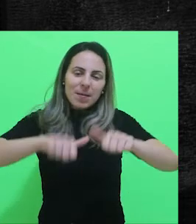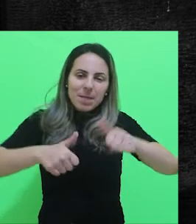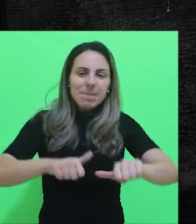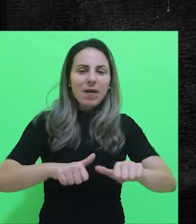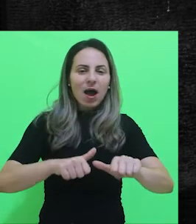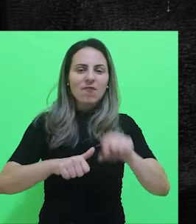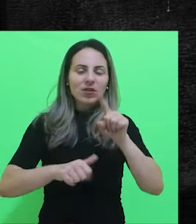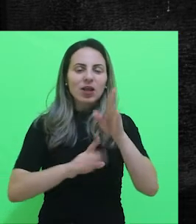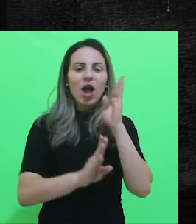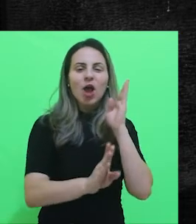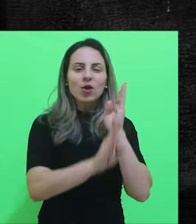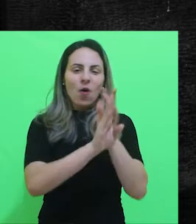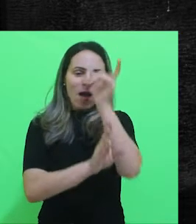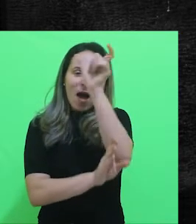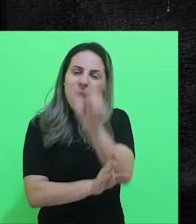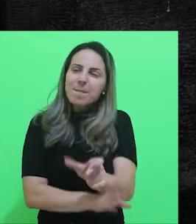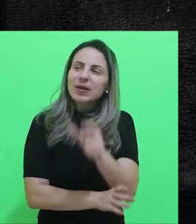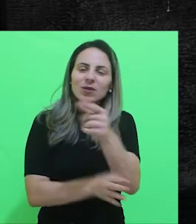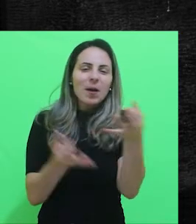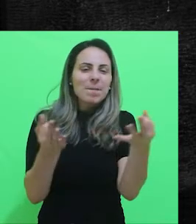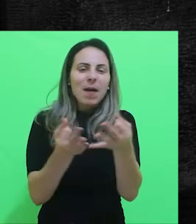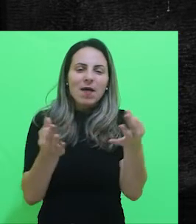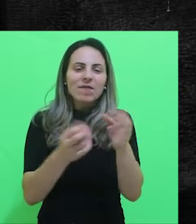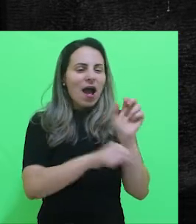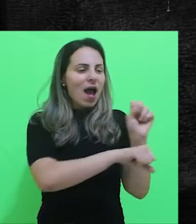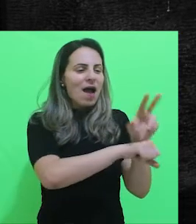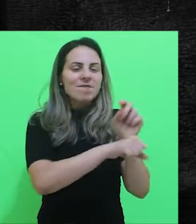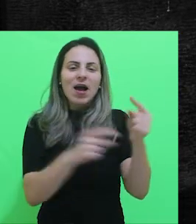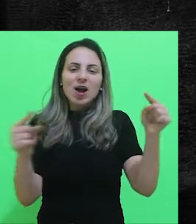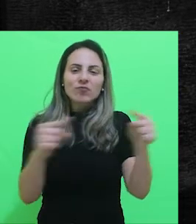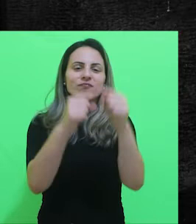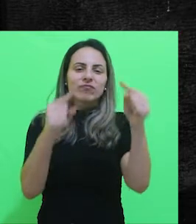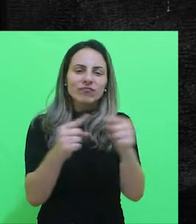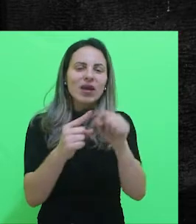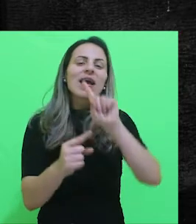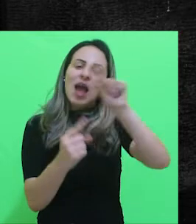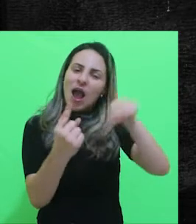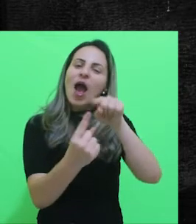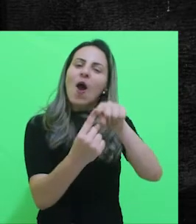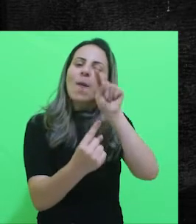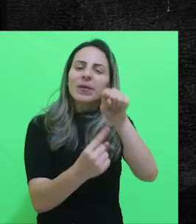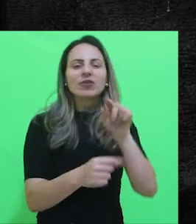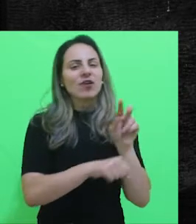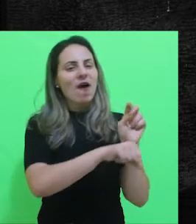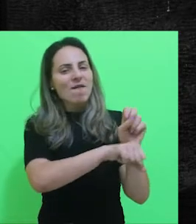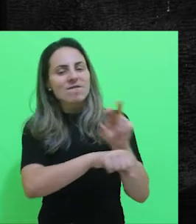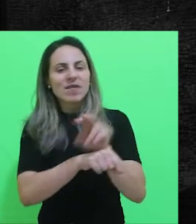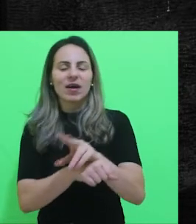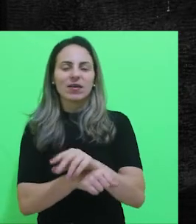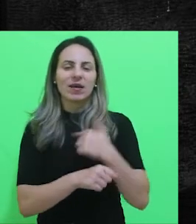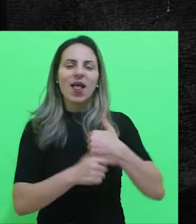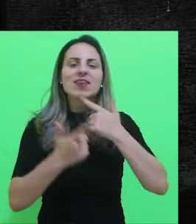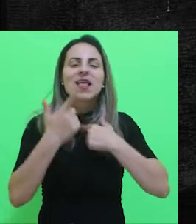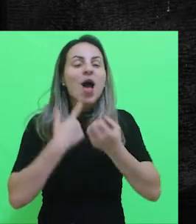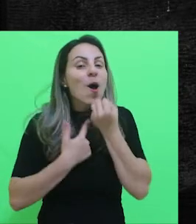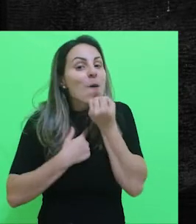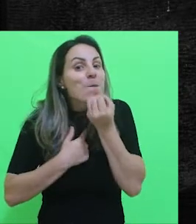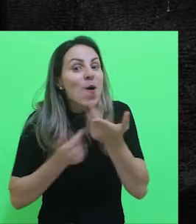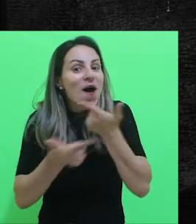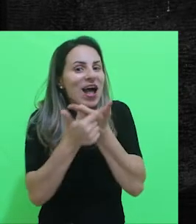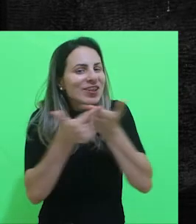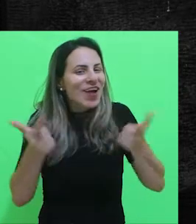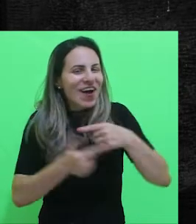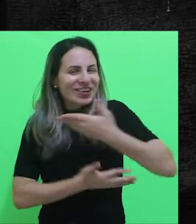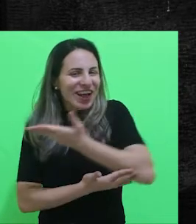encontra o candidato ideal para a vaga certa, que é o objetivo de todo o processo seletivo. Eu desejo uma boa sorte a